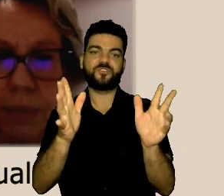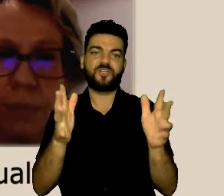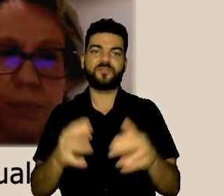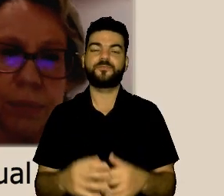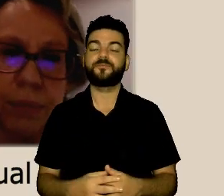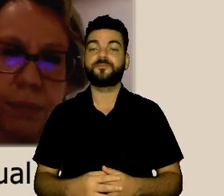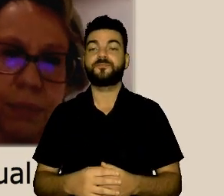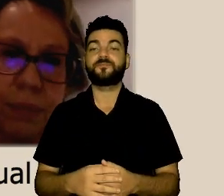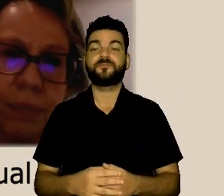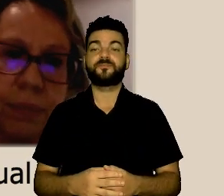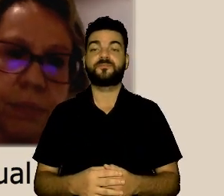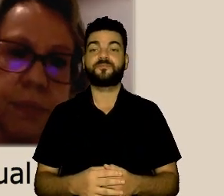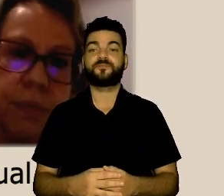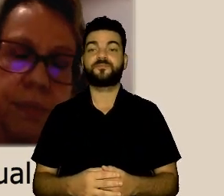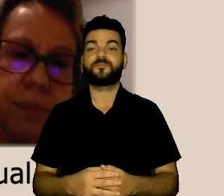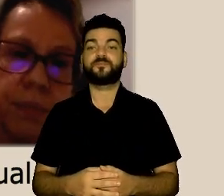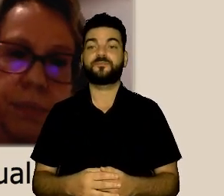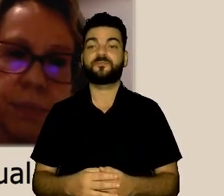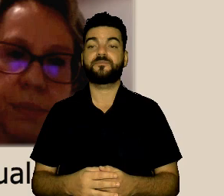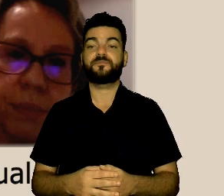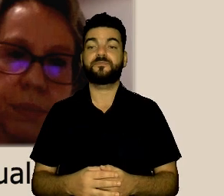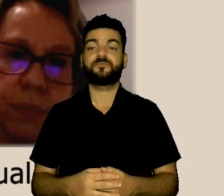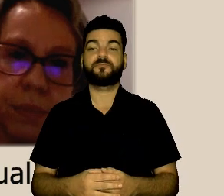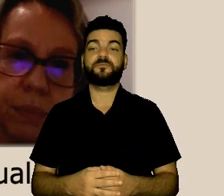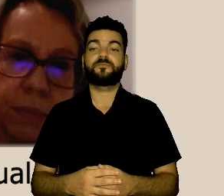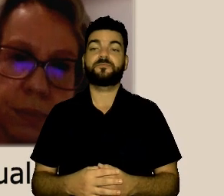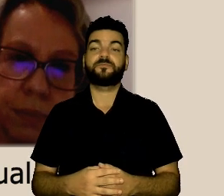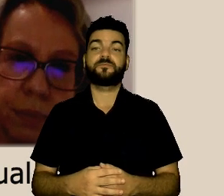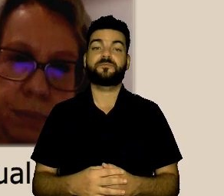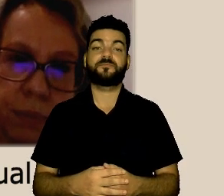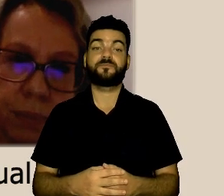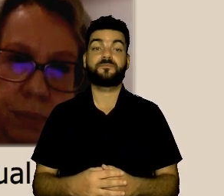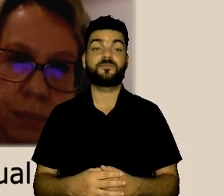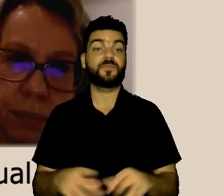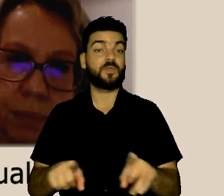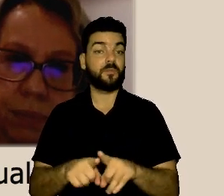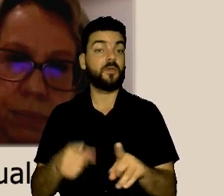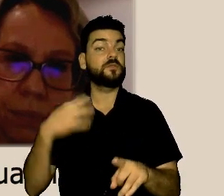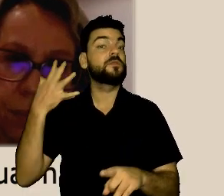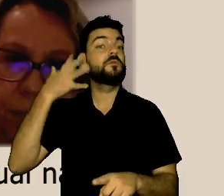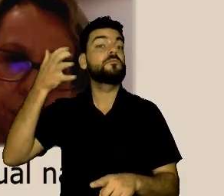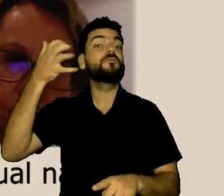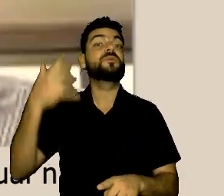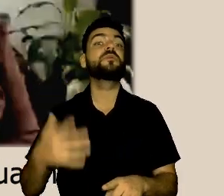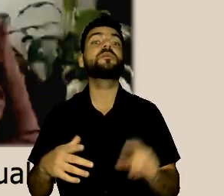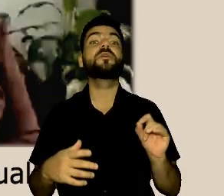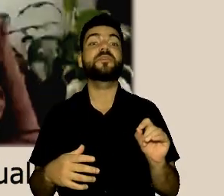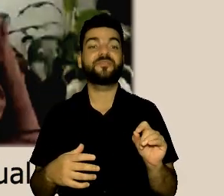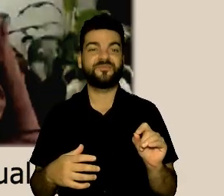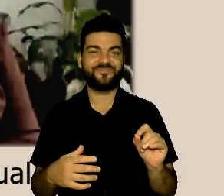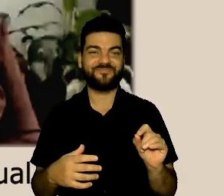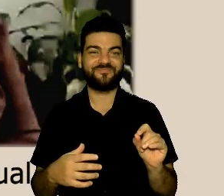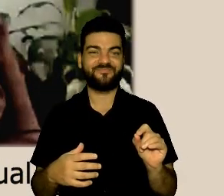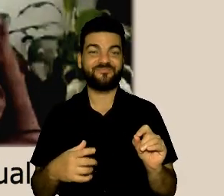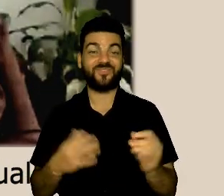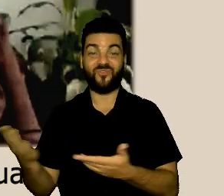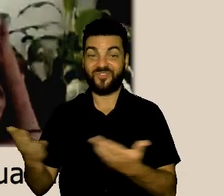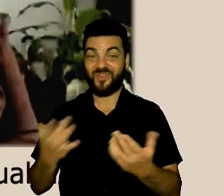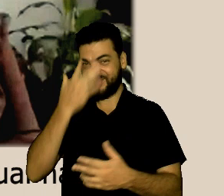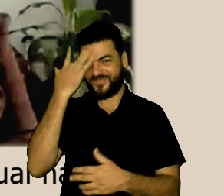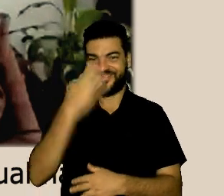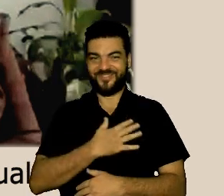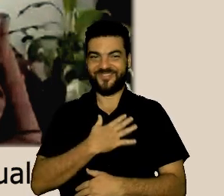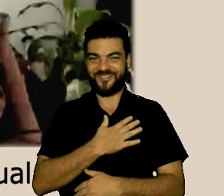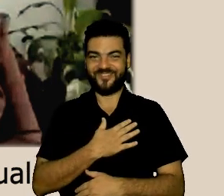E teremos para nossa honra, satisfação e gratidão as palestrantes Maria Lumena